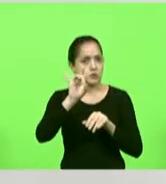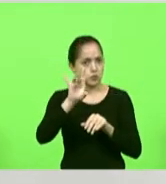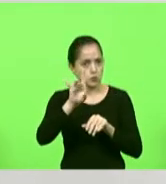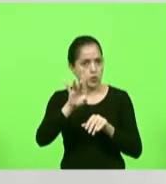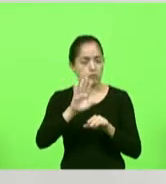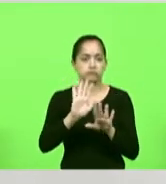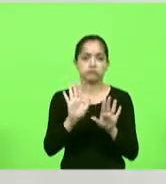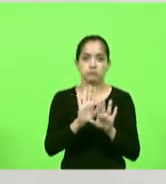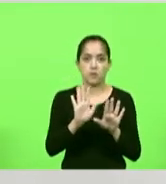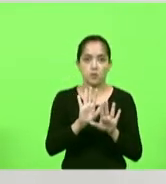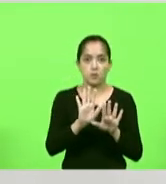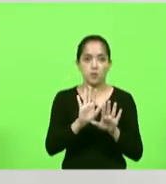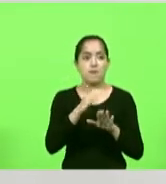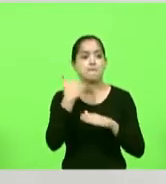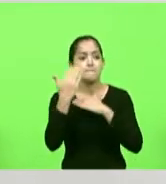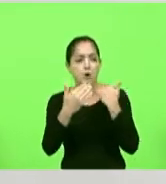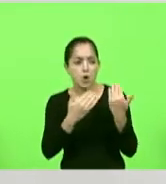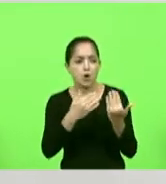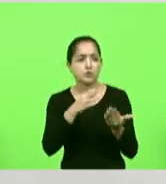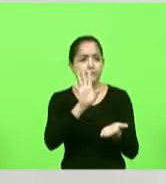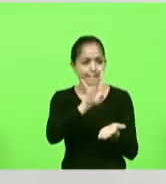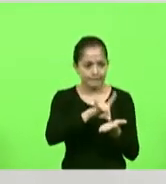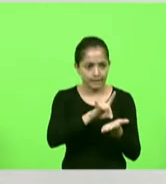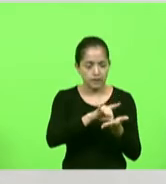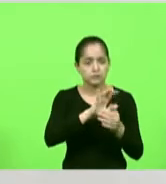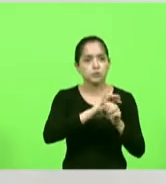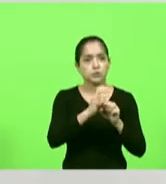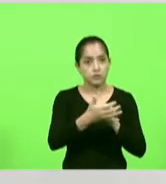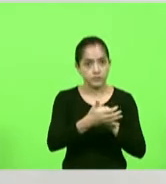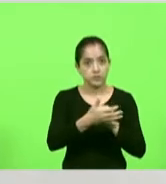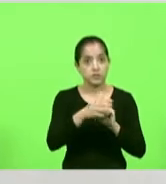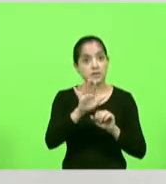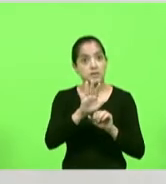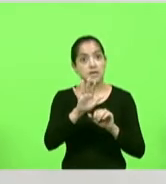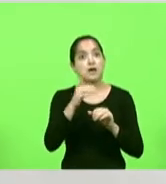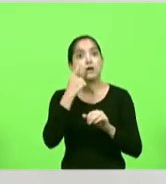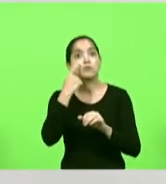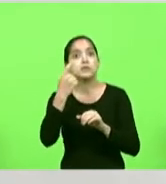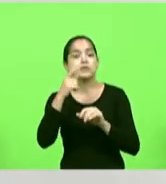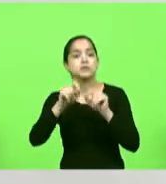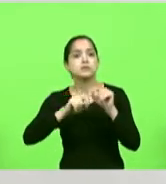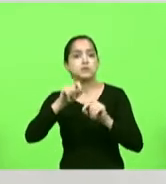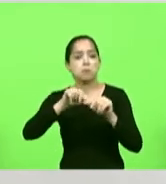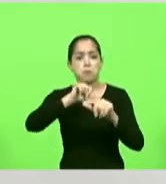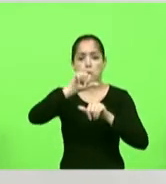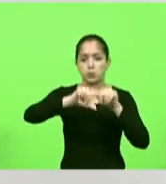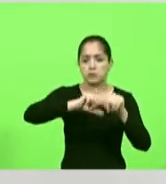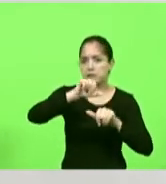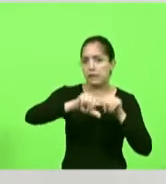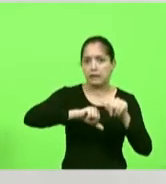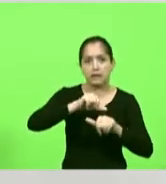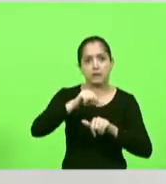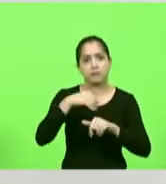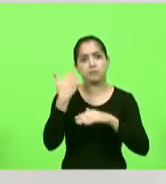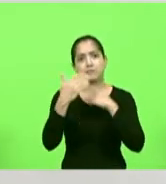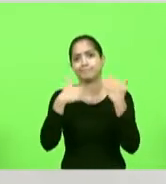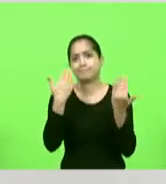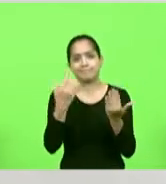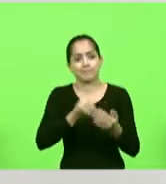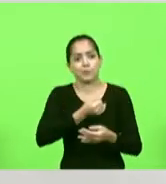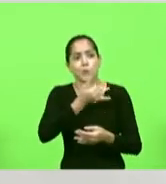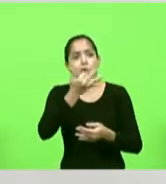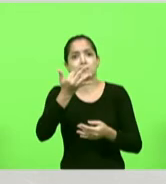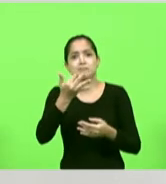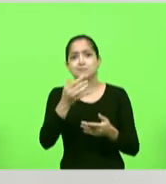realmente a morte Covid-e ou não. A nossa intenção não é mudar o número de mortos de Covid-e, porque isso é muito